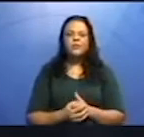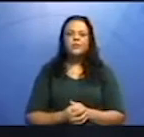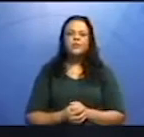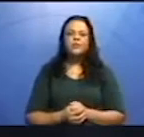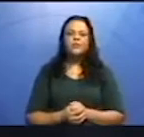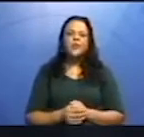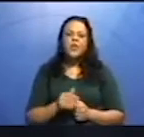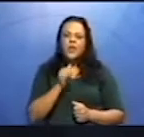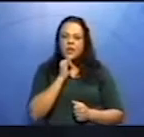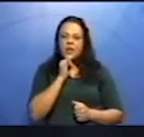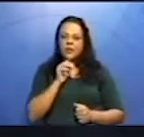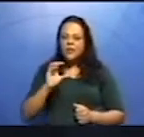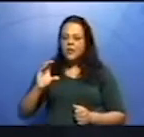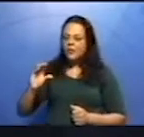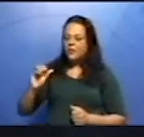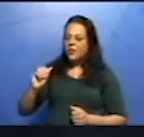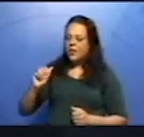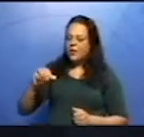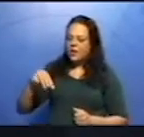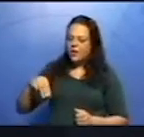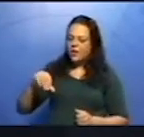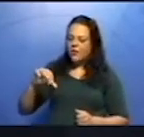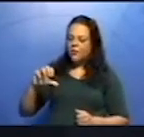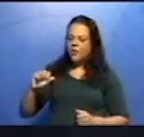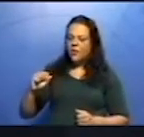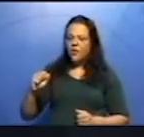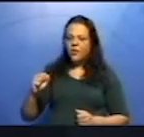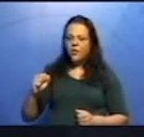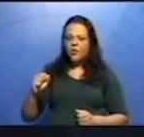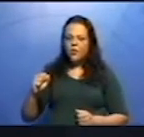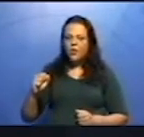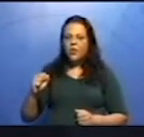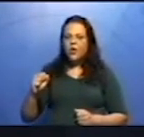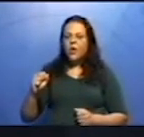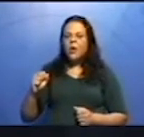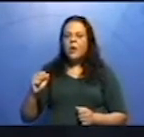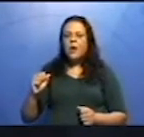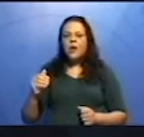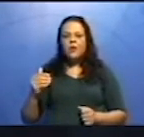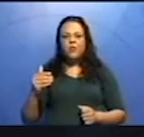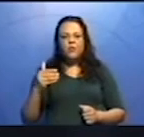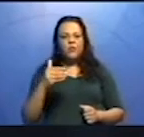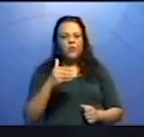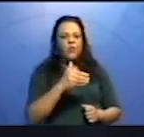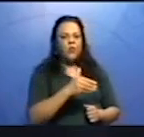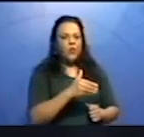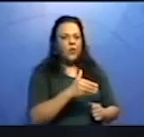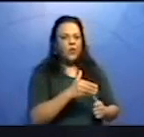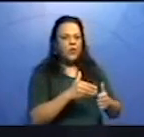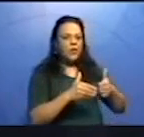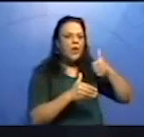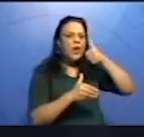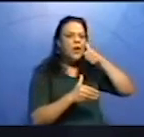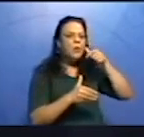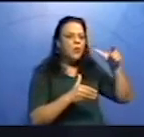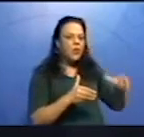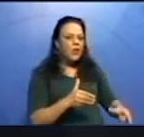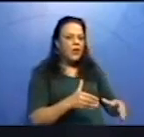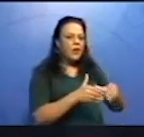Camilo pegou-lhe nas mãos. Mesma estrutura. Sujeito, predicado,